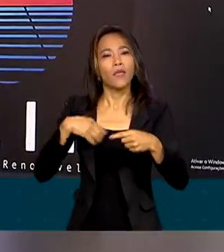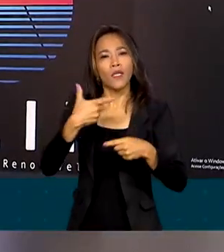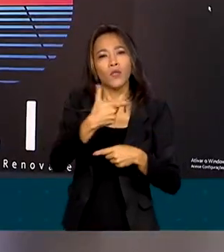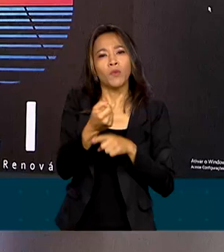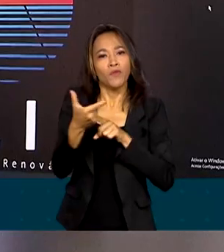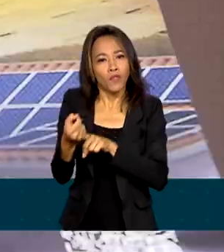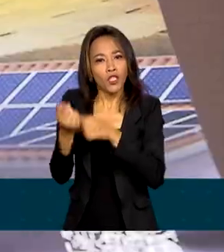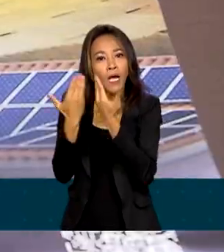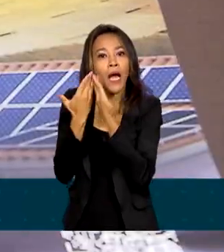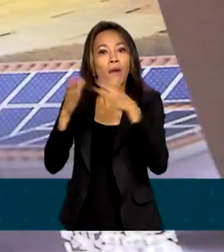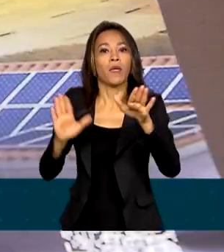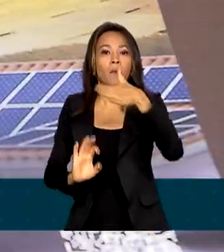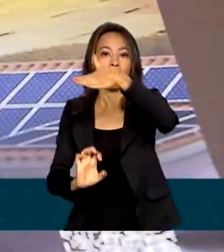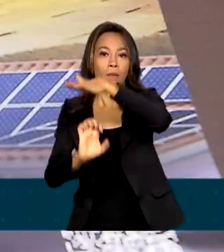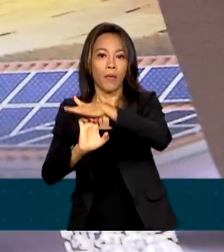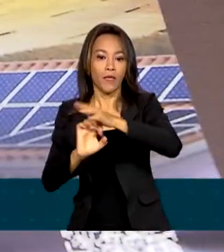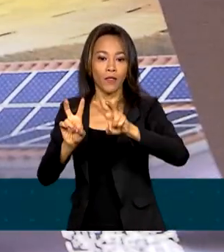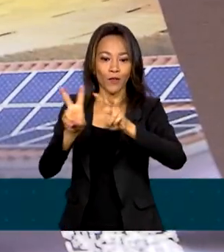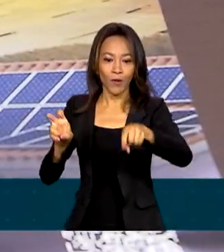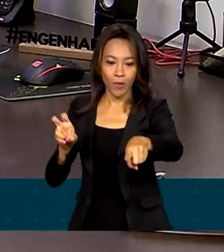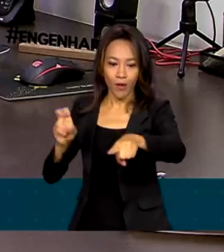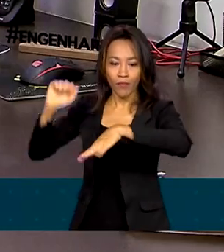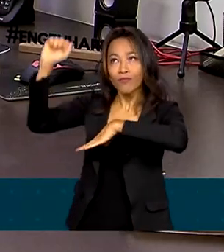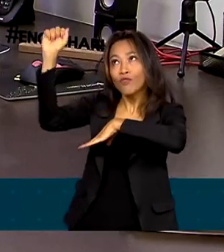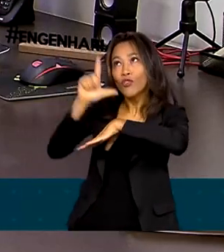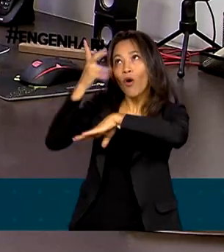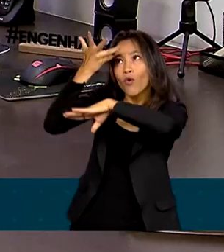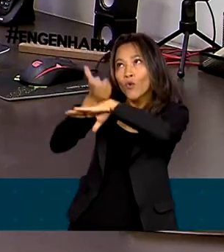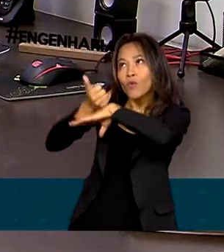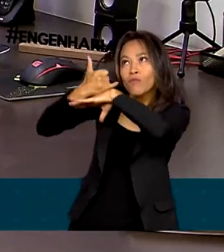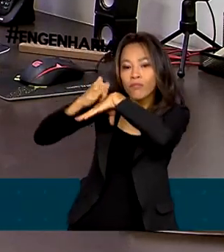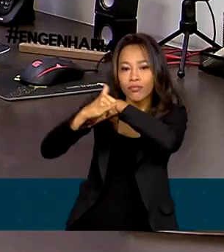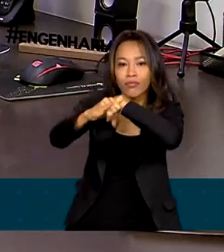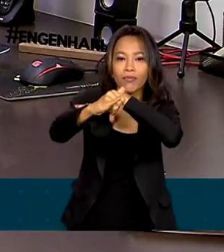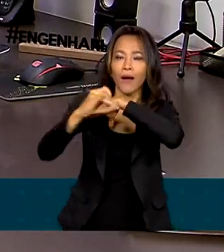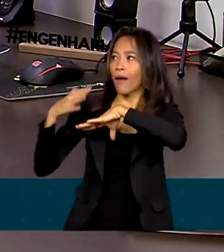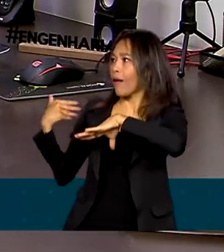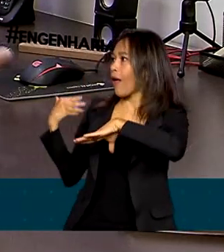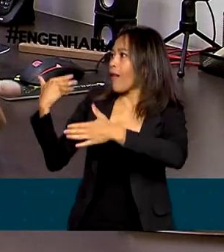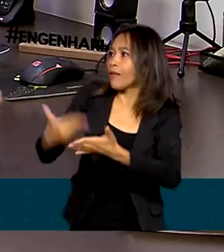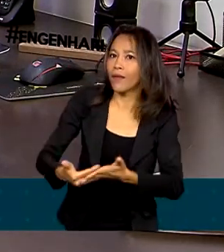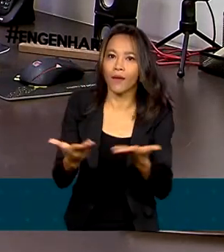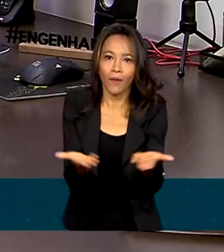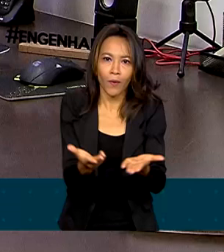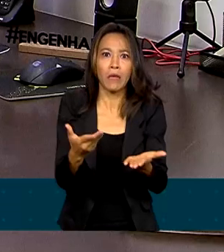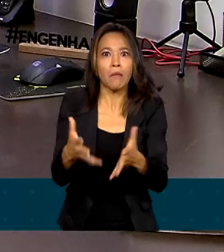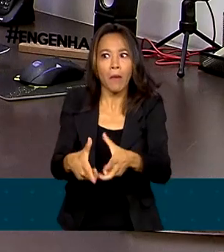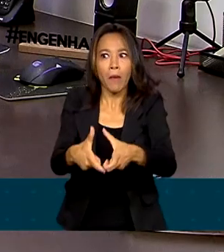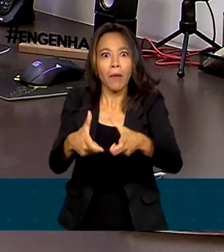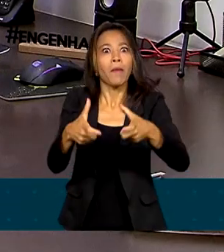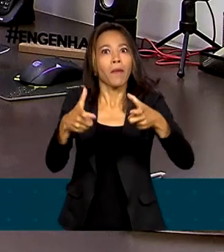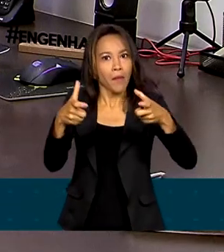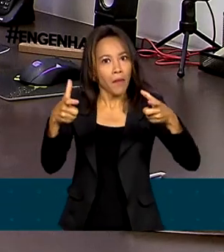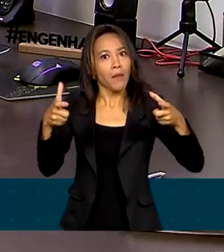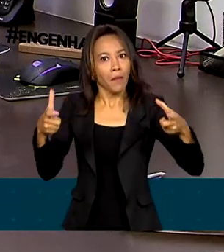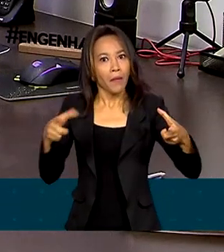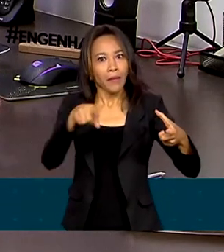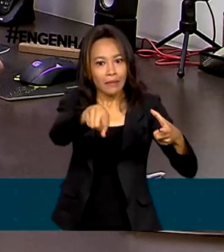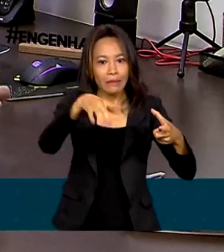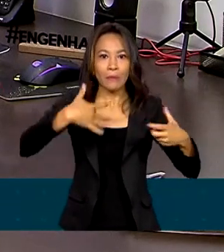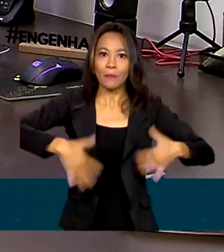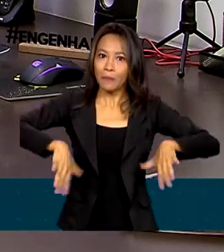em Brasília, de geração de energia solar. De lá para cá, a empresa cresceu tanto e, para dar conta das